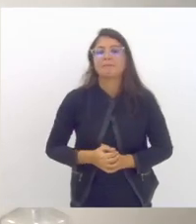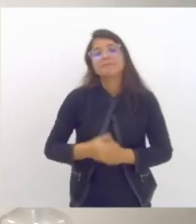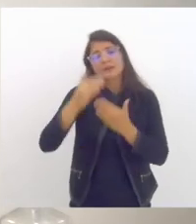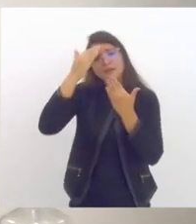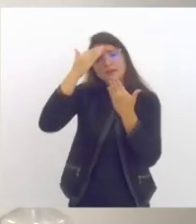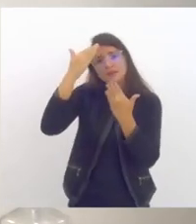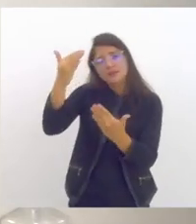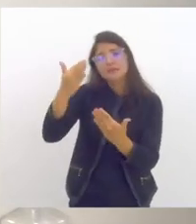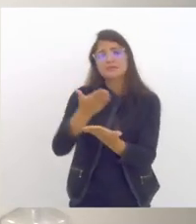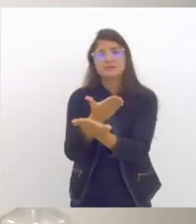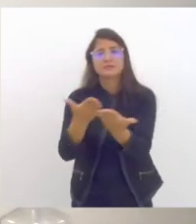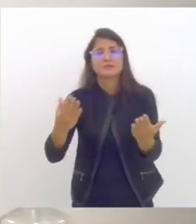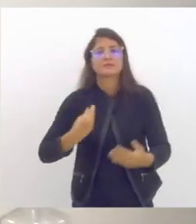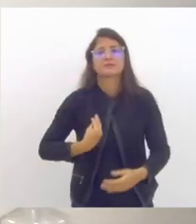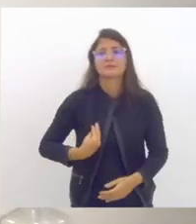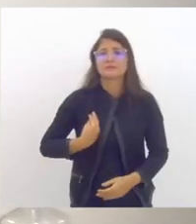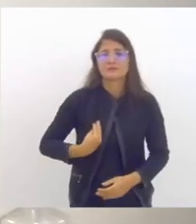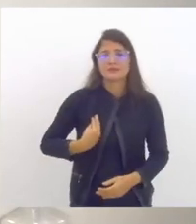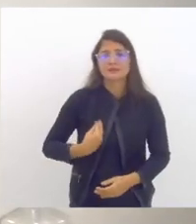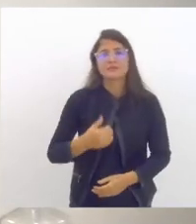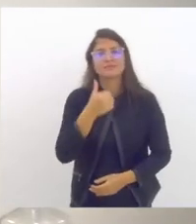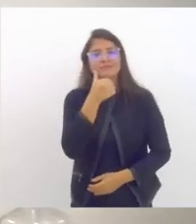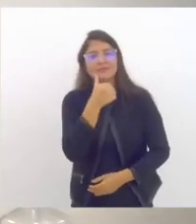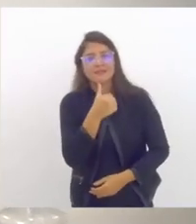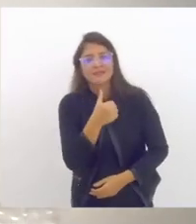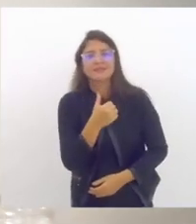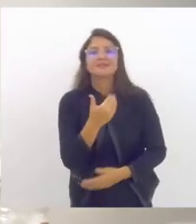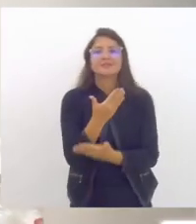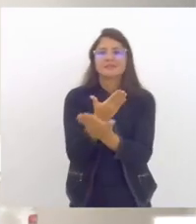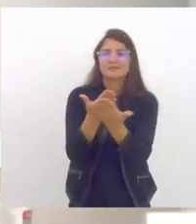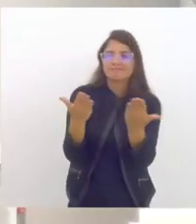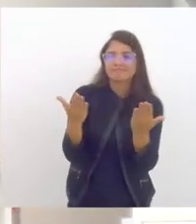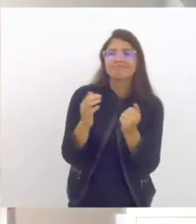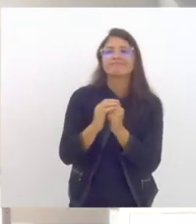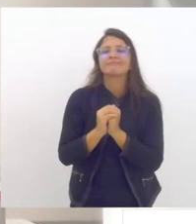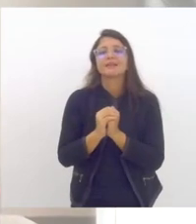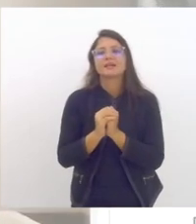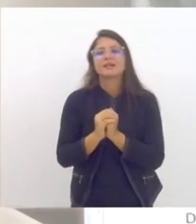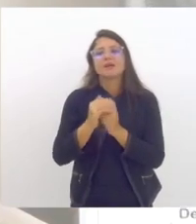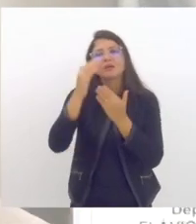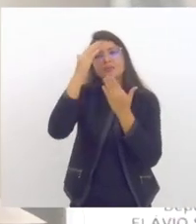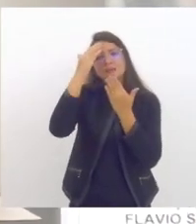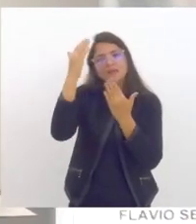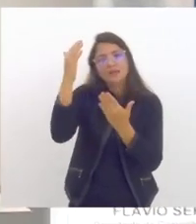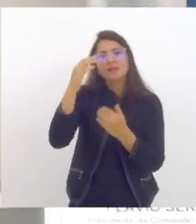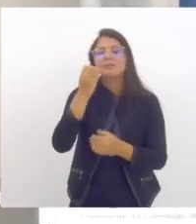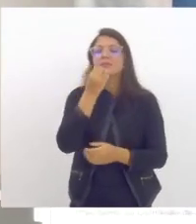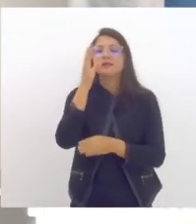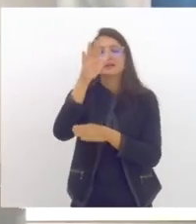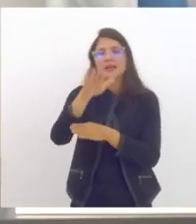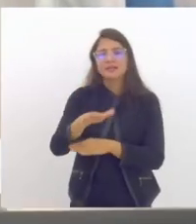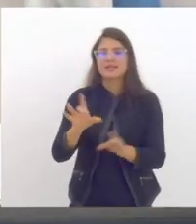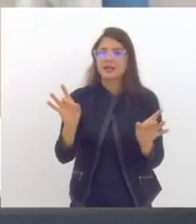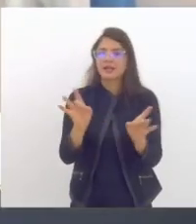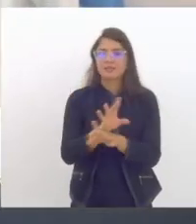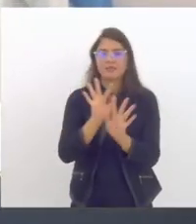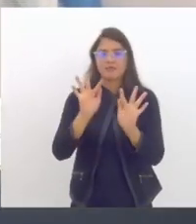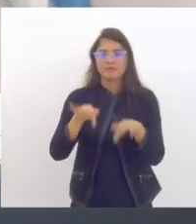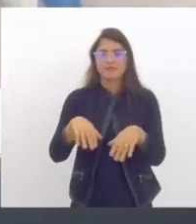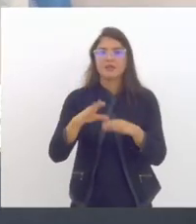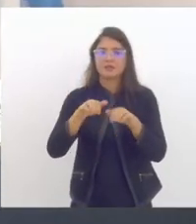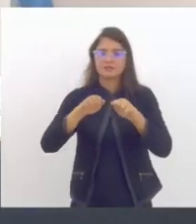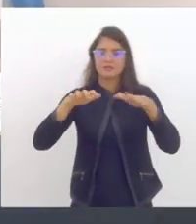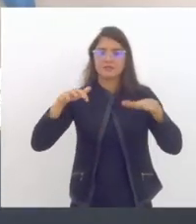agradeço a presença de todas desejo boa tarde e considero encerrada a nossa décima primeira